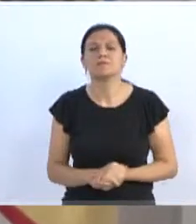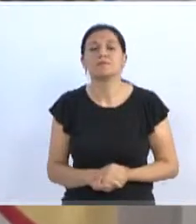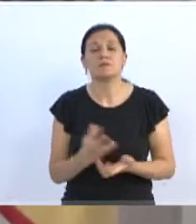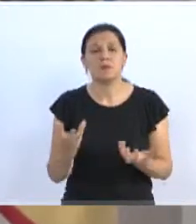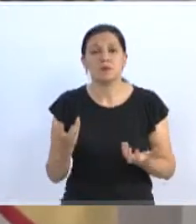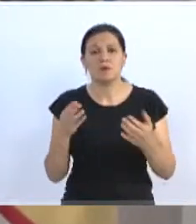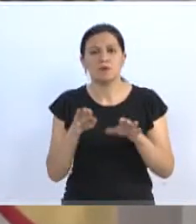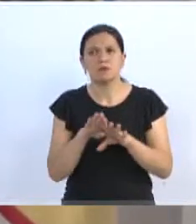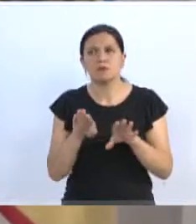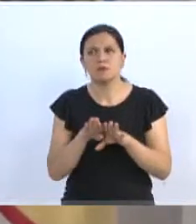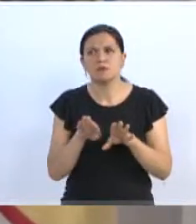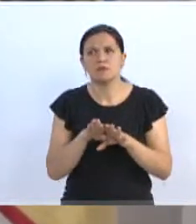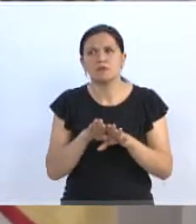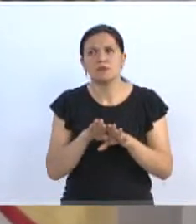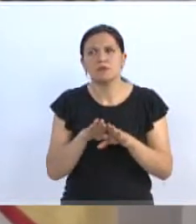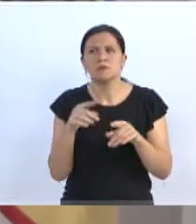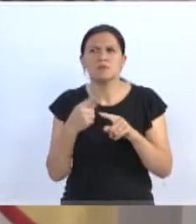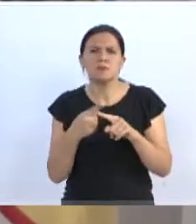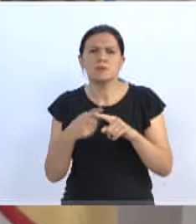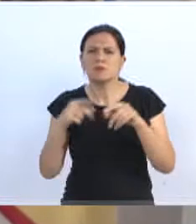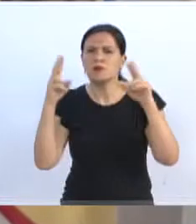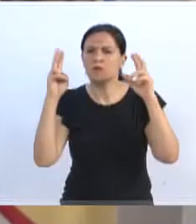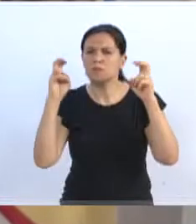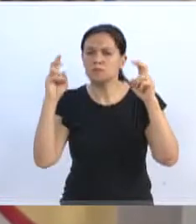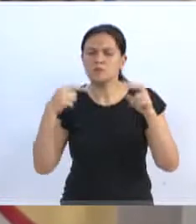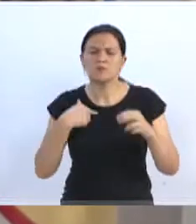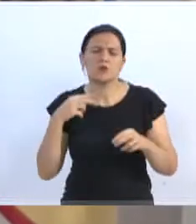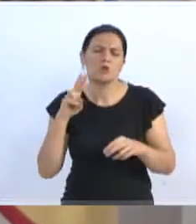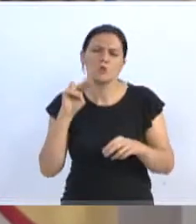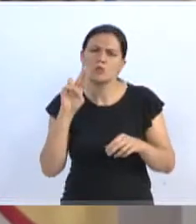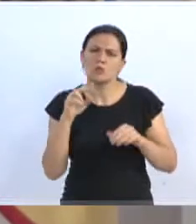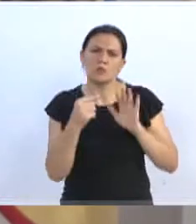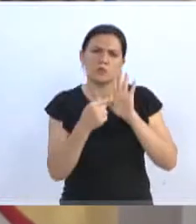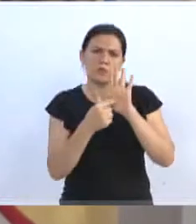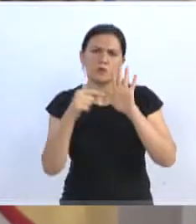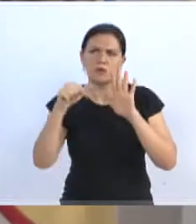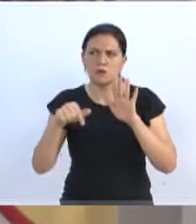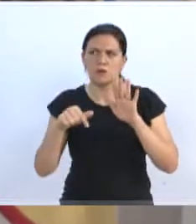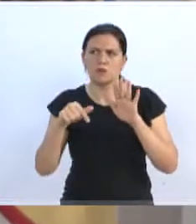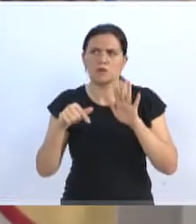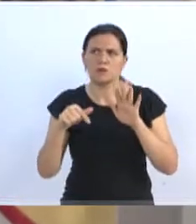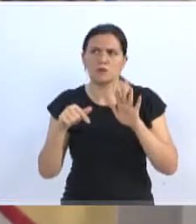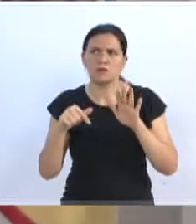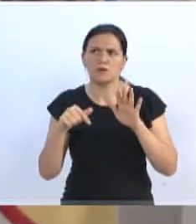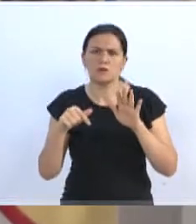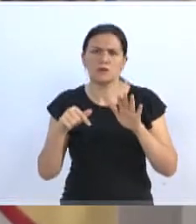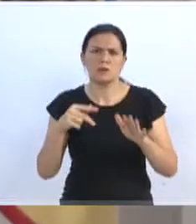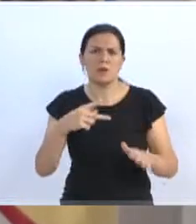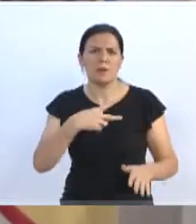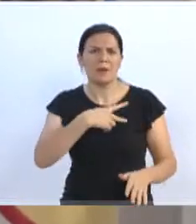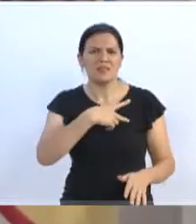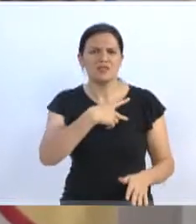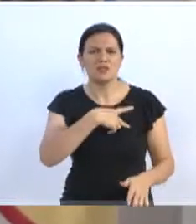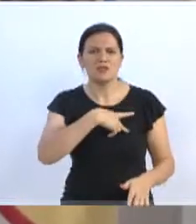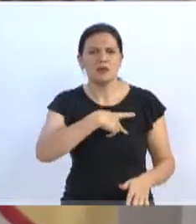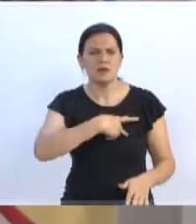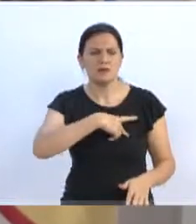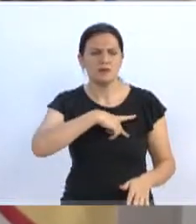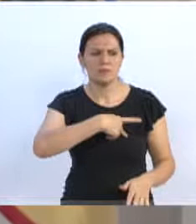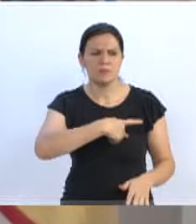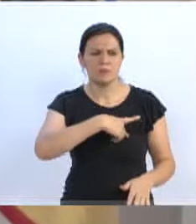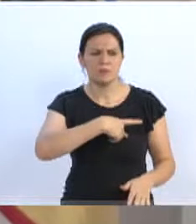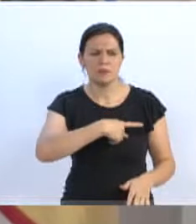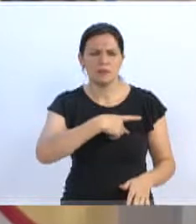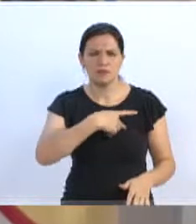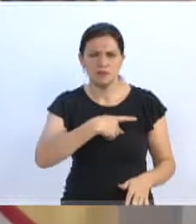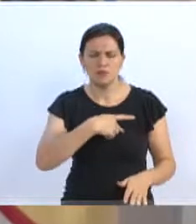presidente, sem estender muito, porque é um assunto do qual eu nunca expus muito aqui, a questão partidária, mas acho que é de conhecimento de todos